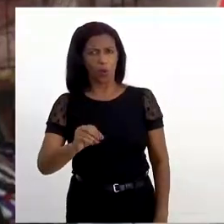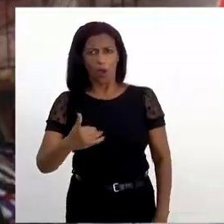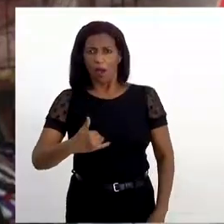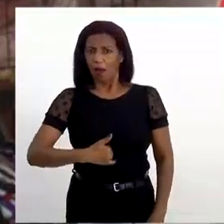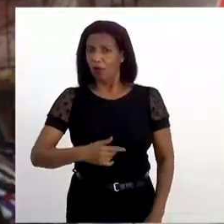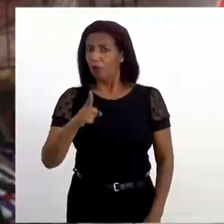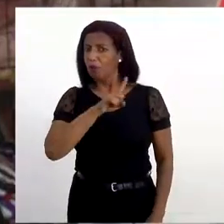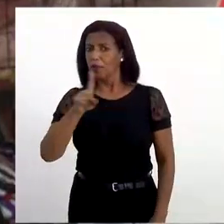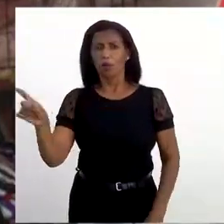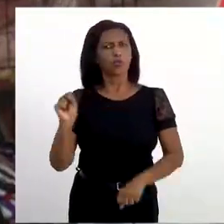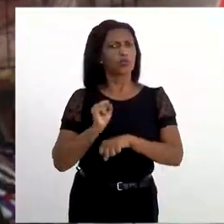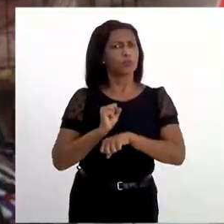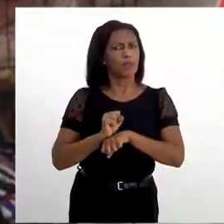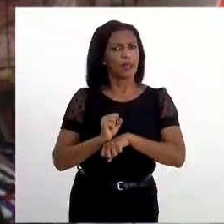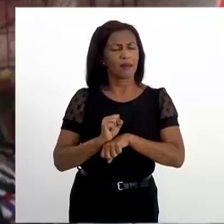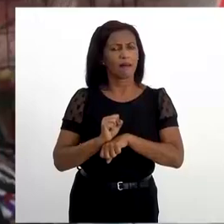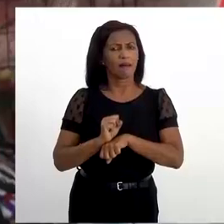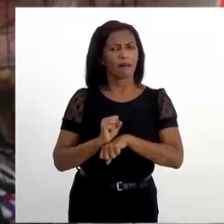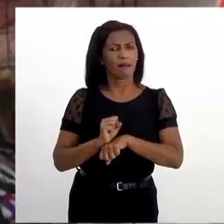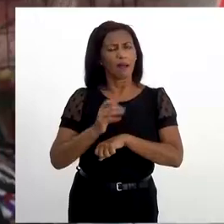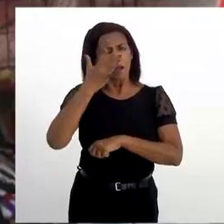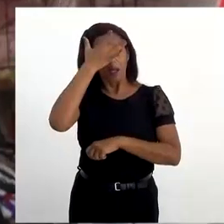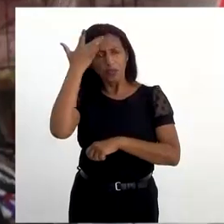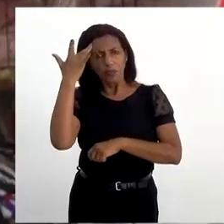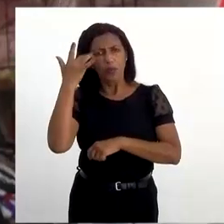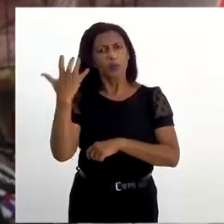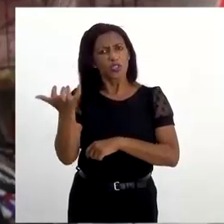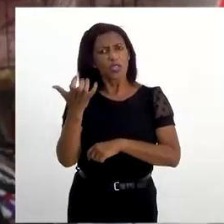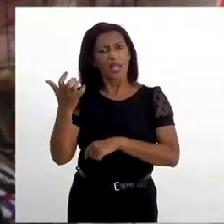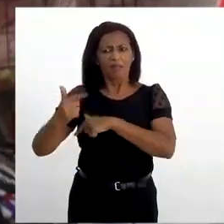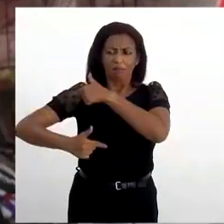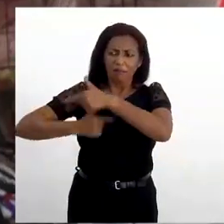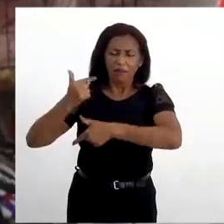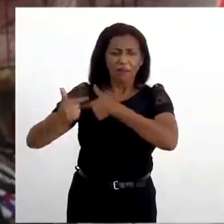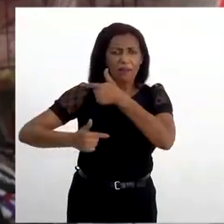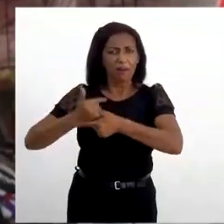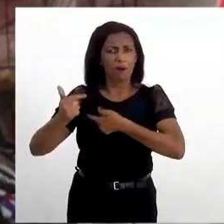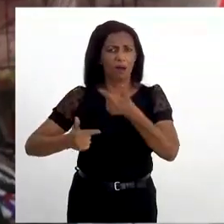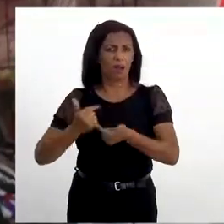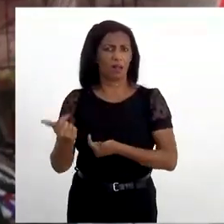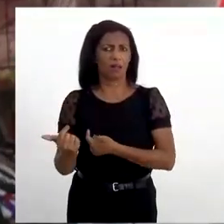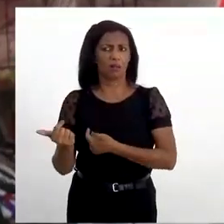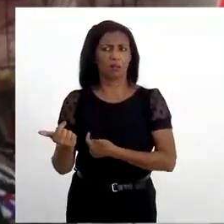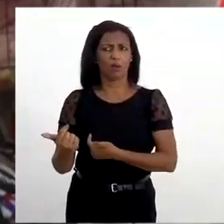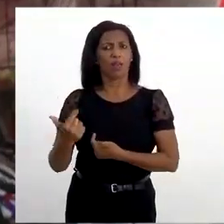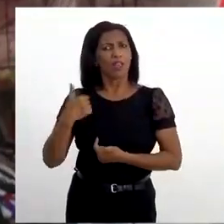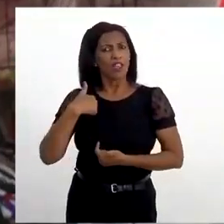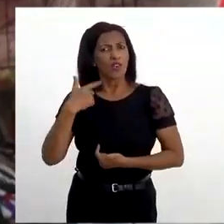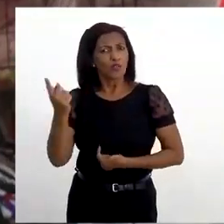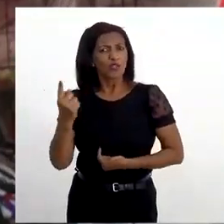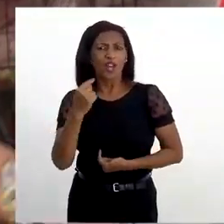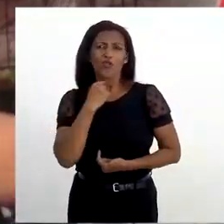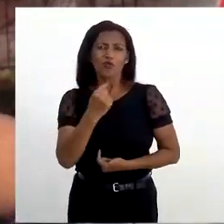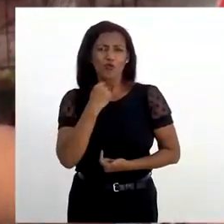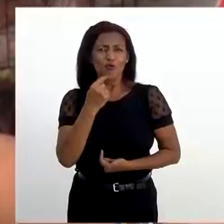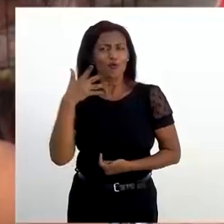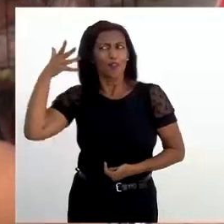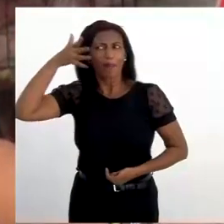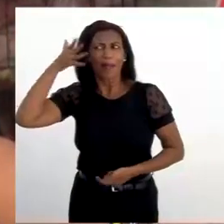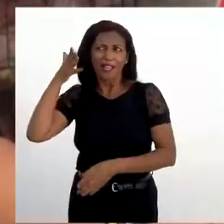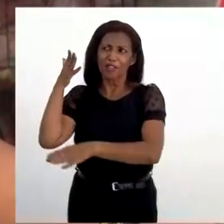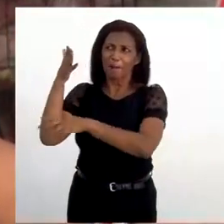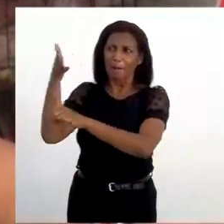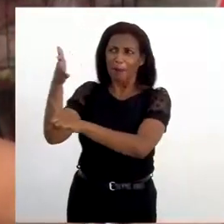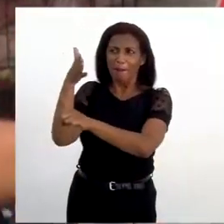a fome não espera. E as pessoas estão precisando gerar renda pra se alimentarem. Então, não tem dúvida. Eu já fui em